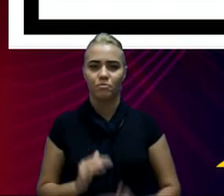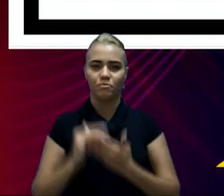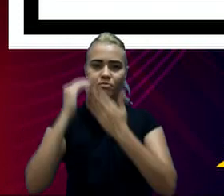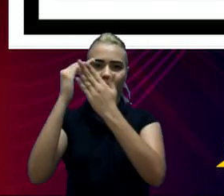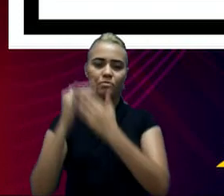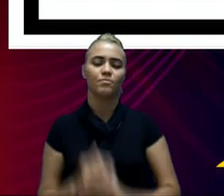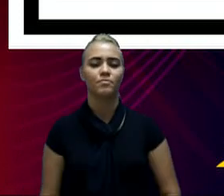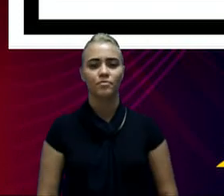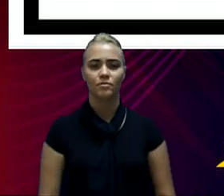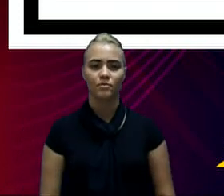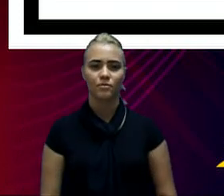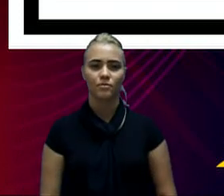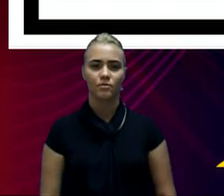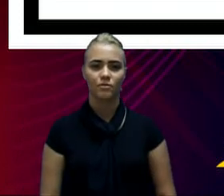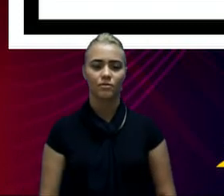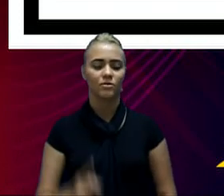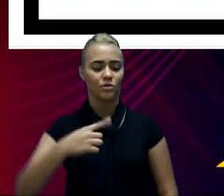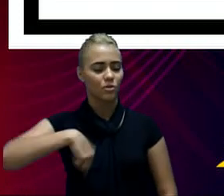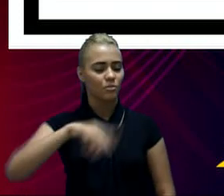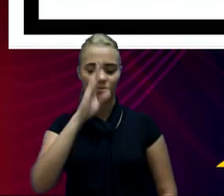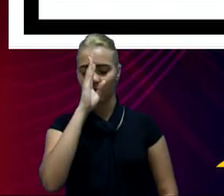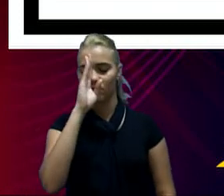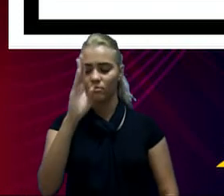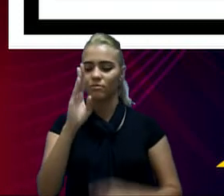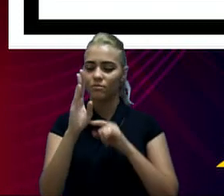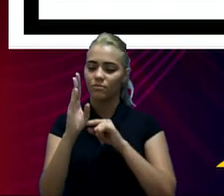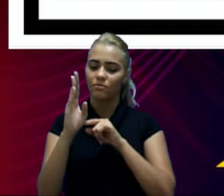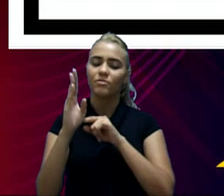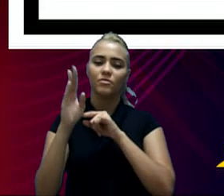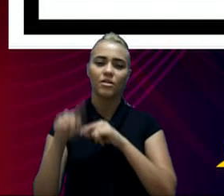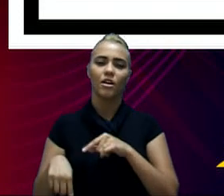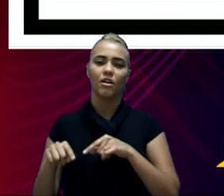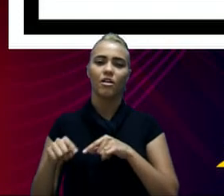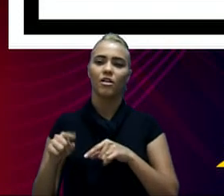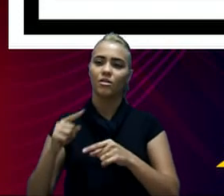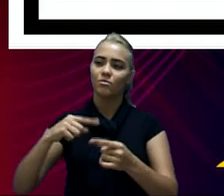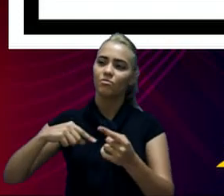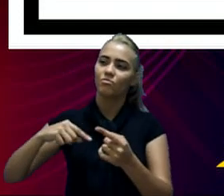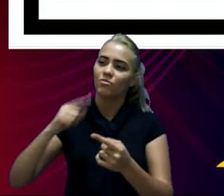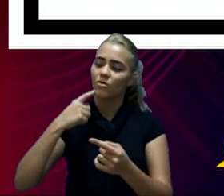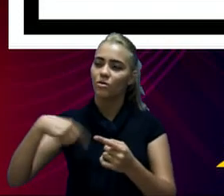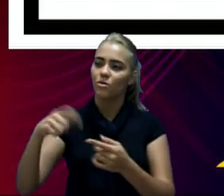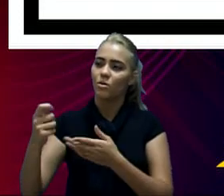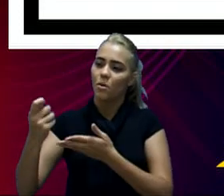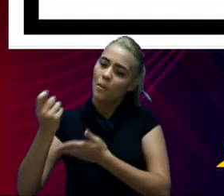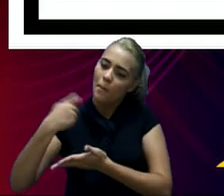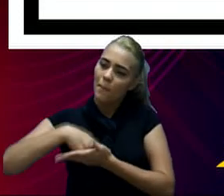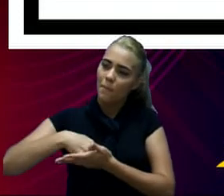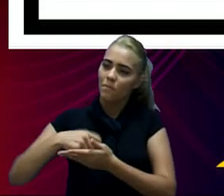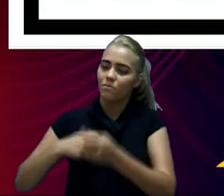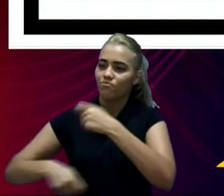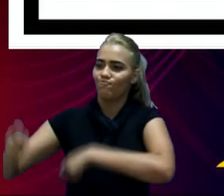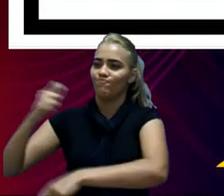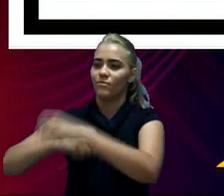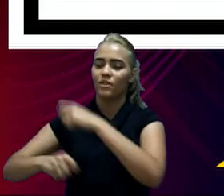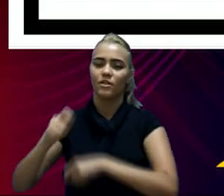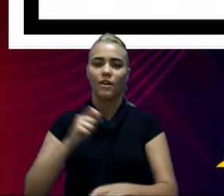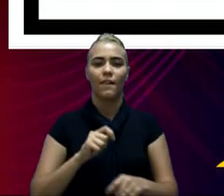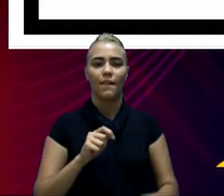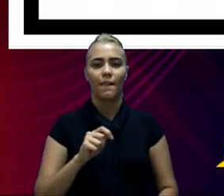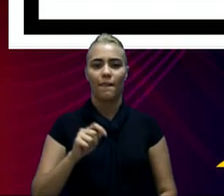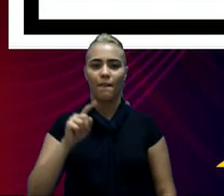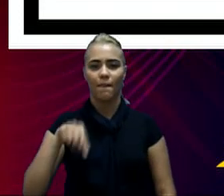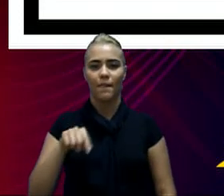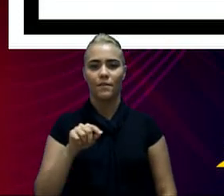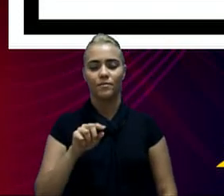veículo aqui foram as operações de crédito que entraram na receita do